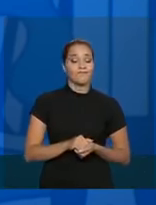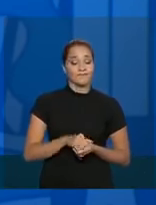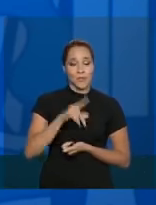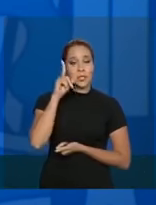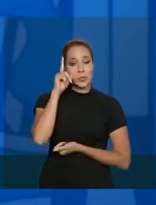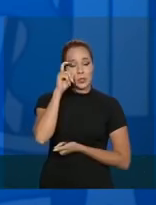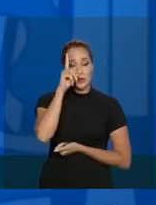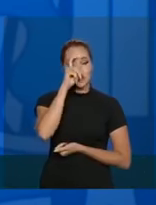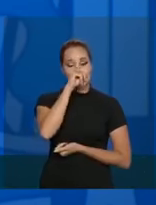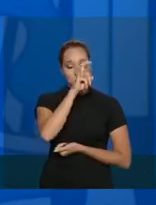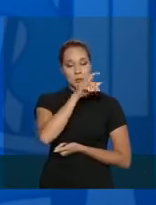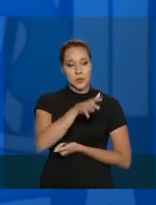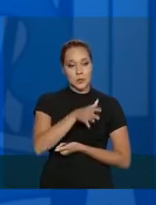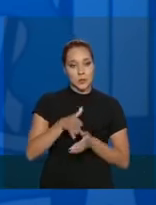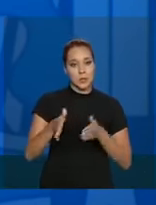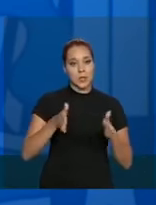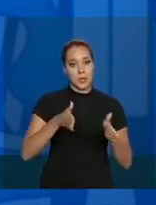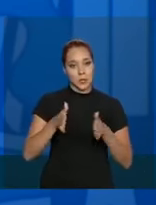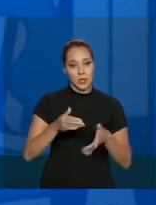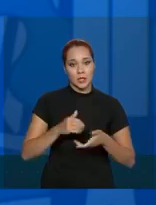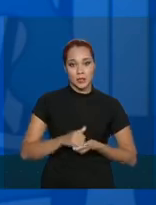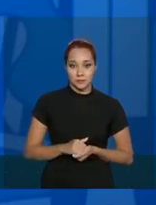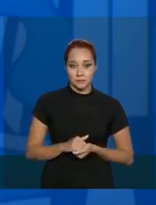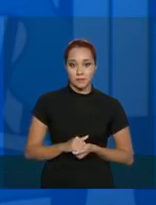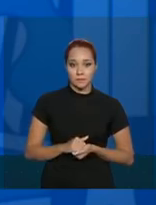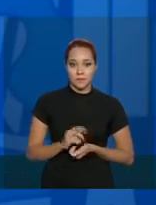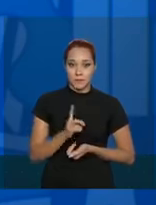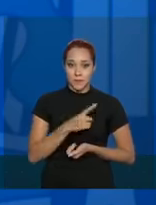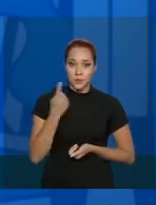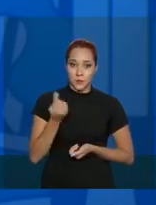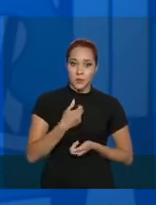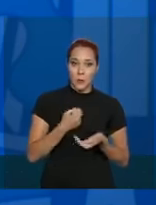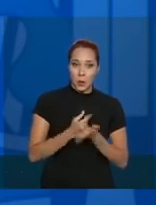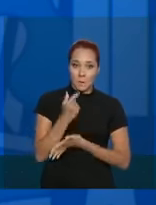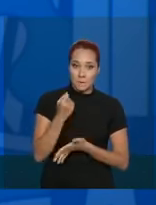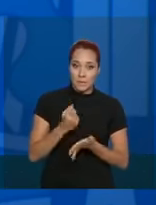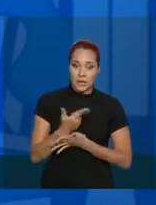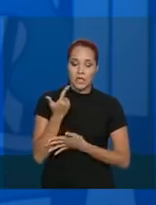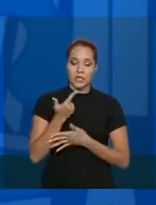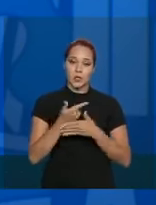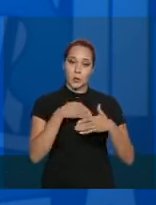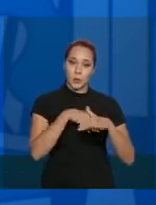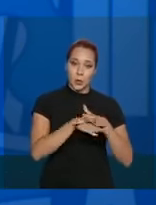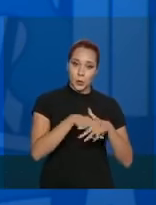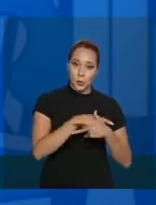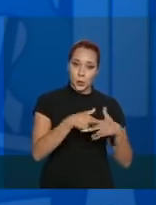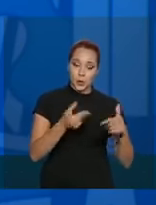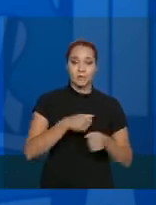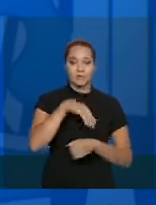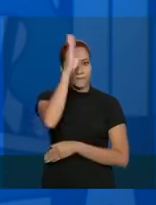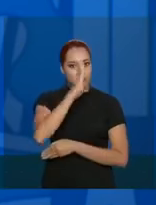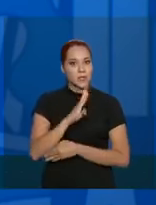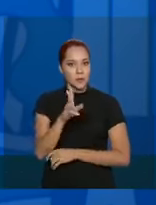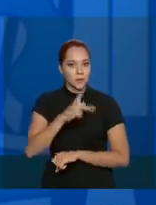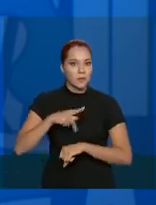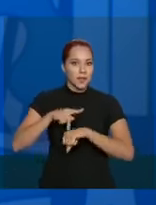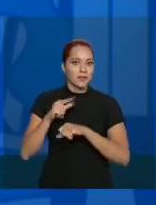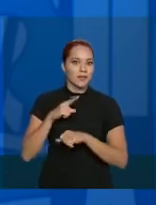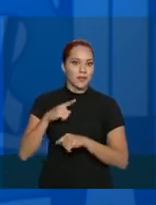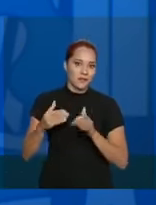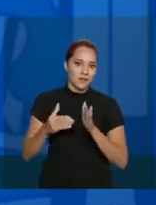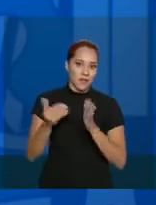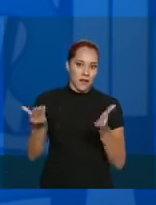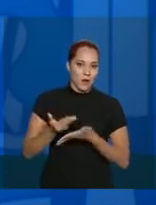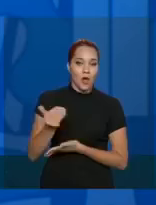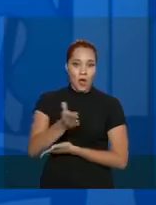esse mercado. Nós estamos comprando, abastecendo. O Brasil é um dos países que teve até agora a melhor